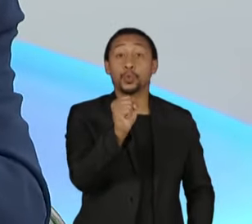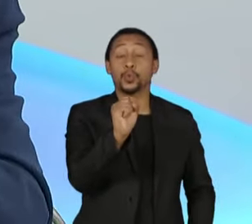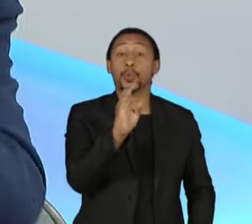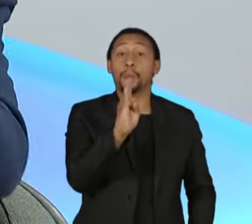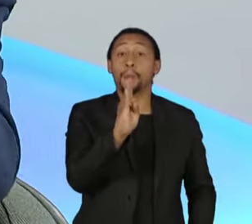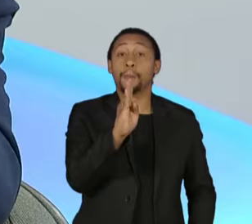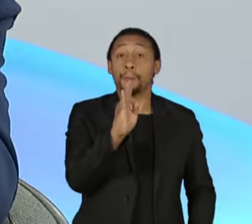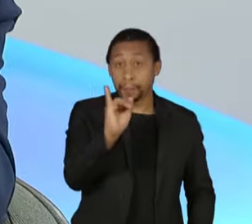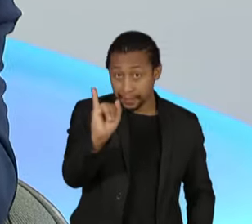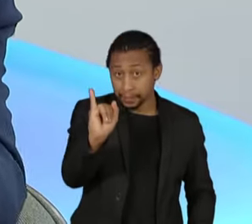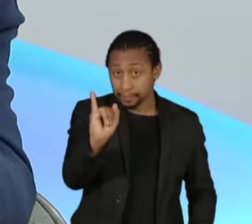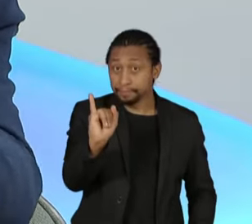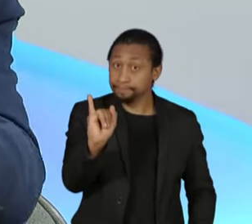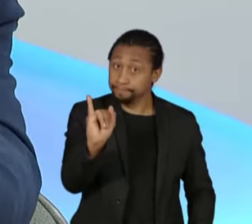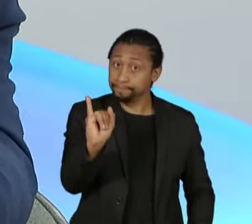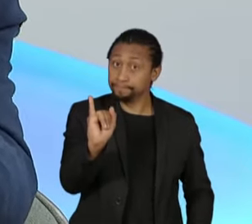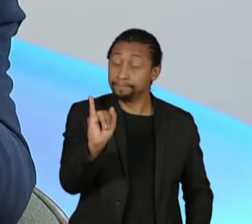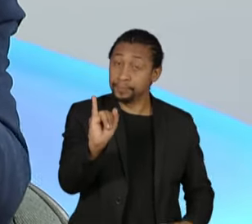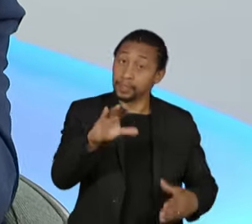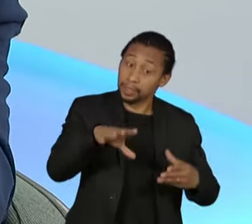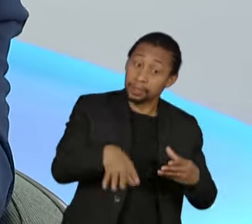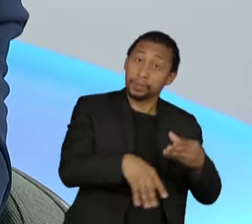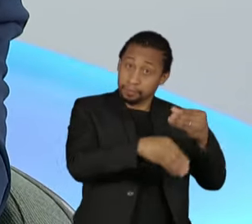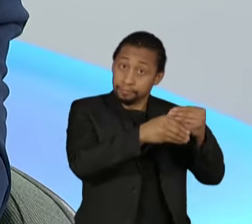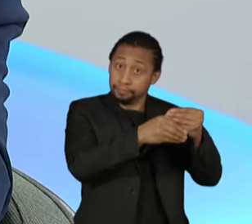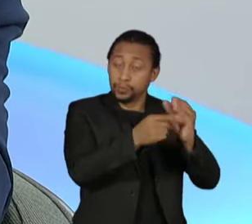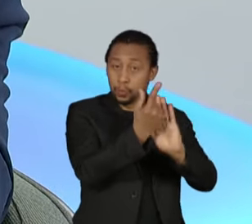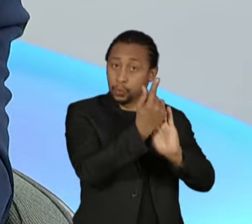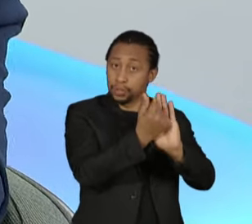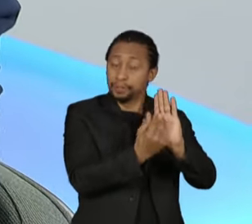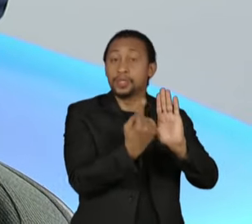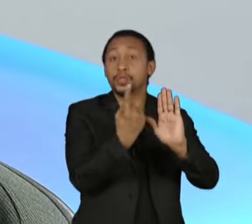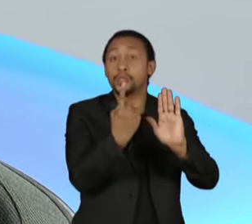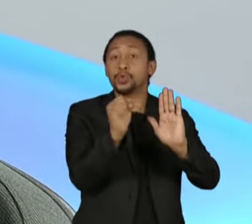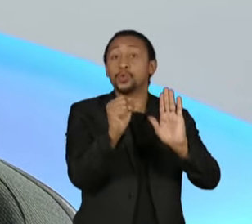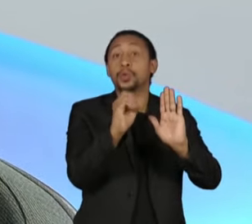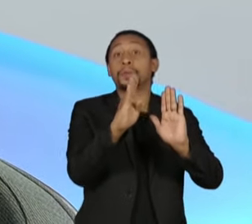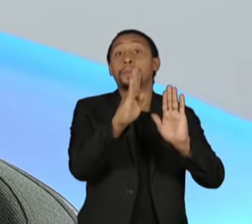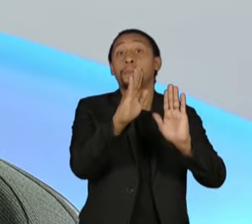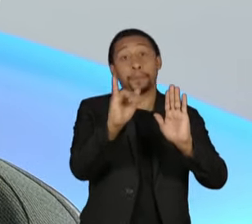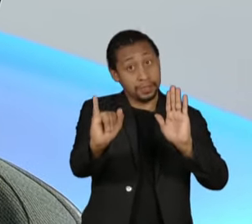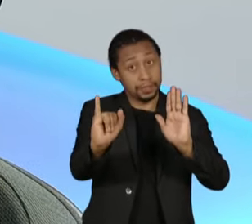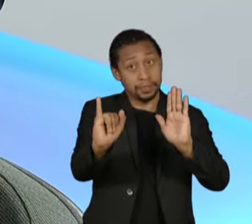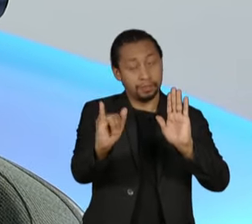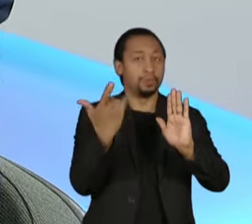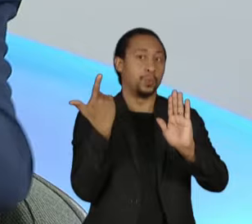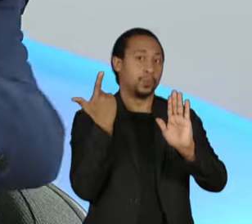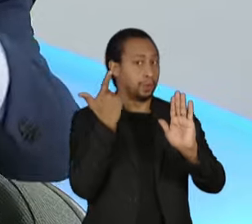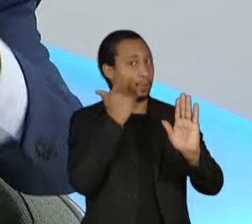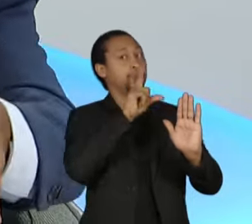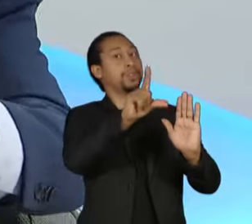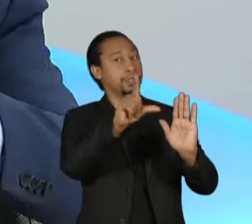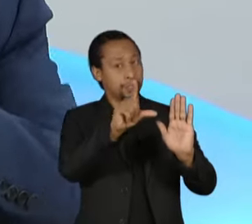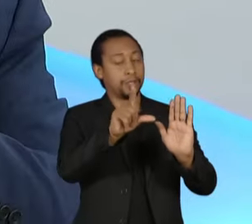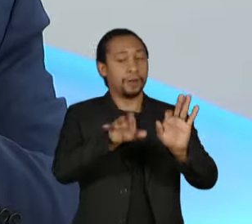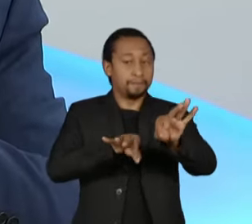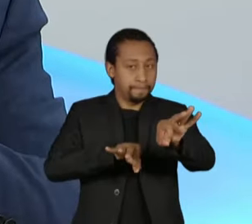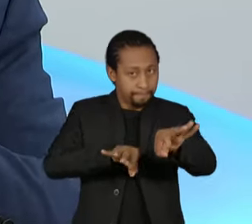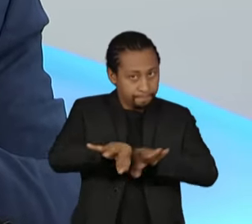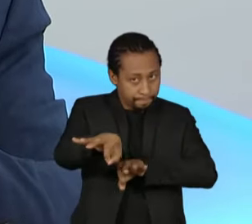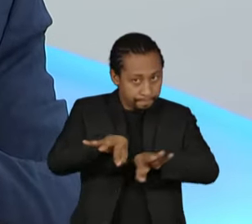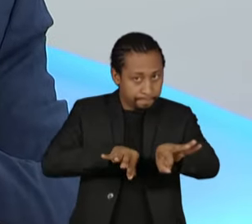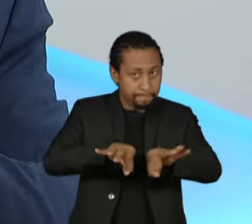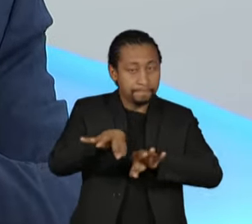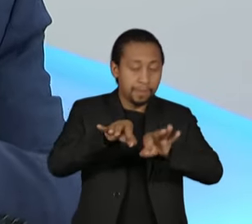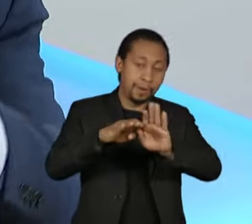ou seja, o que aumenta, na verdade, são R 18 bilhões para garantir a inclusão de um